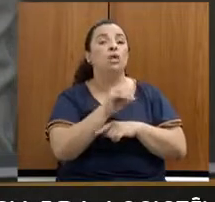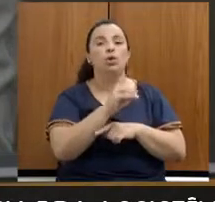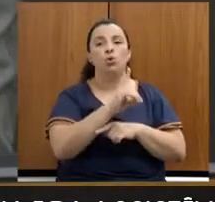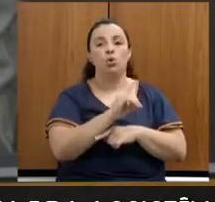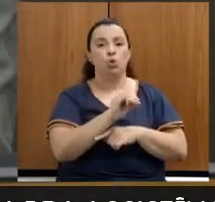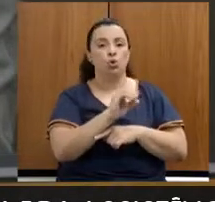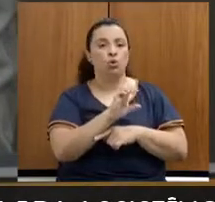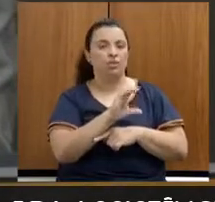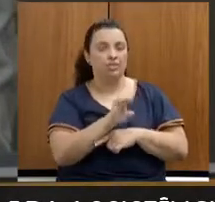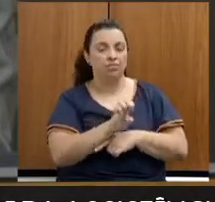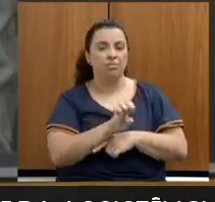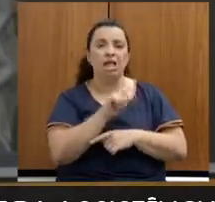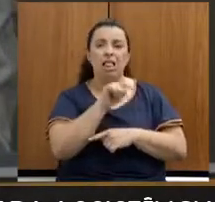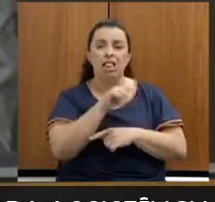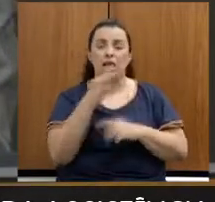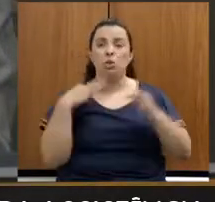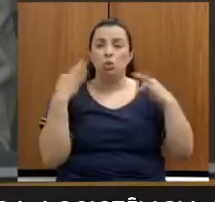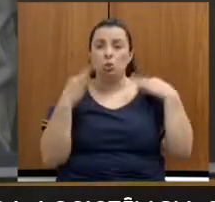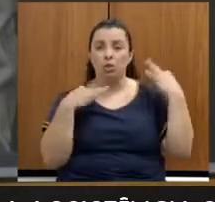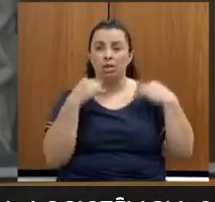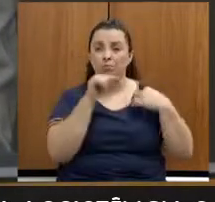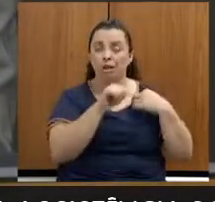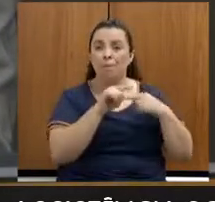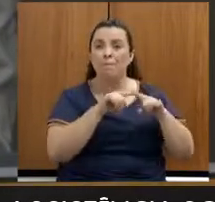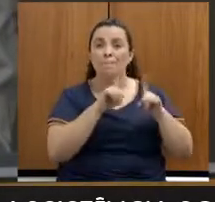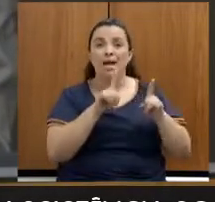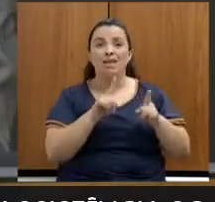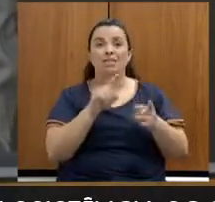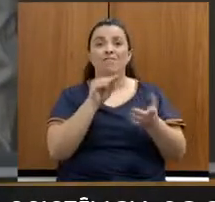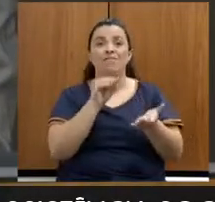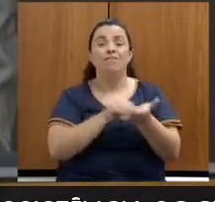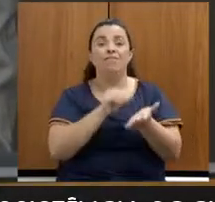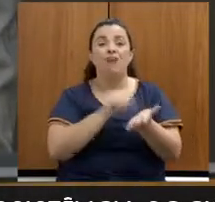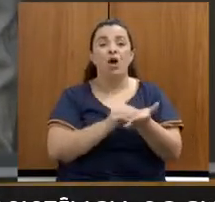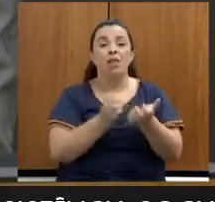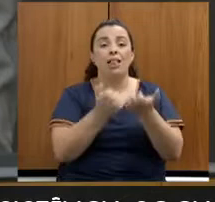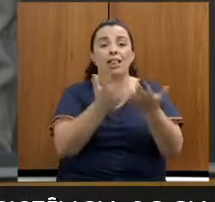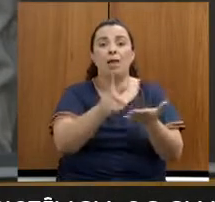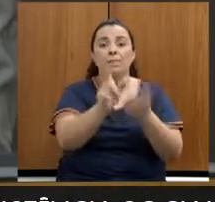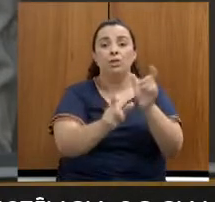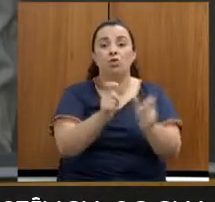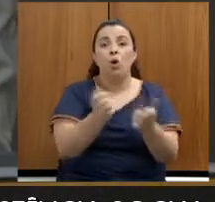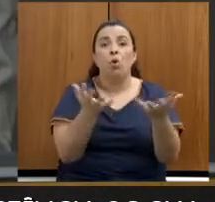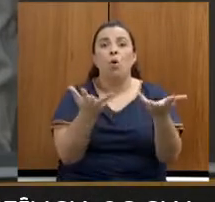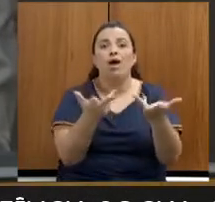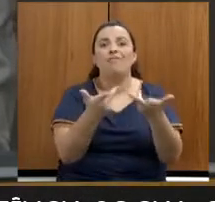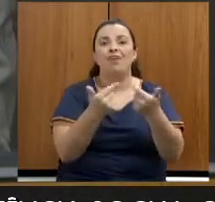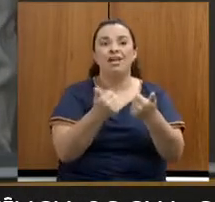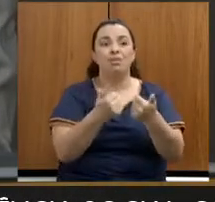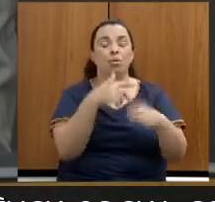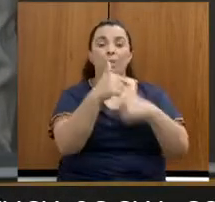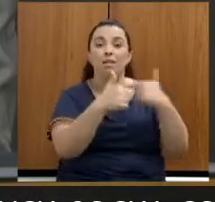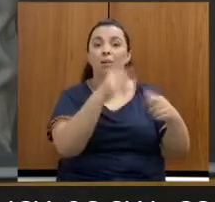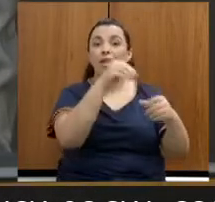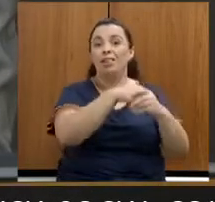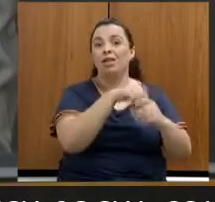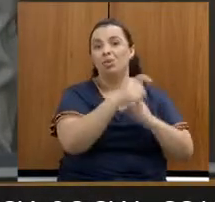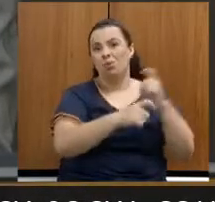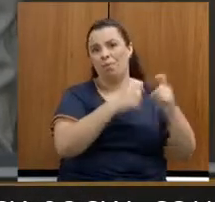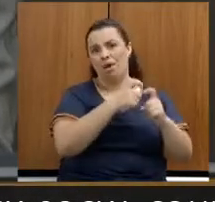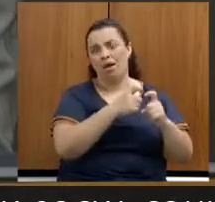tem tanta mão de obra que precisa ser qualificada para o parque. É até em função de um investimento que nós